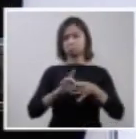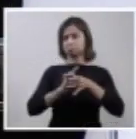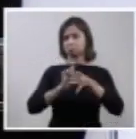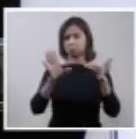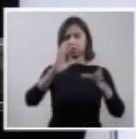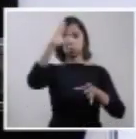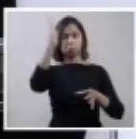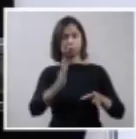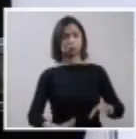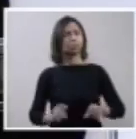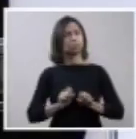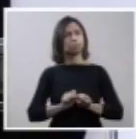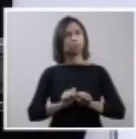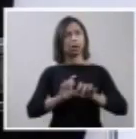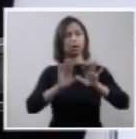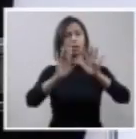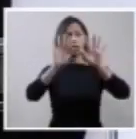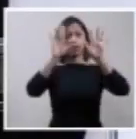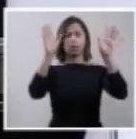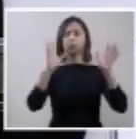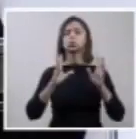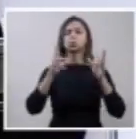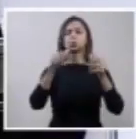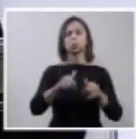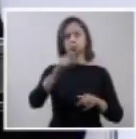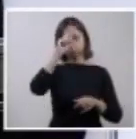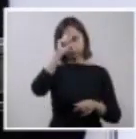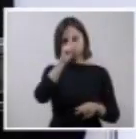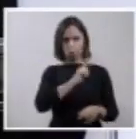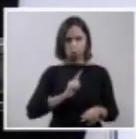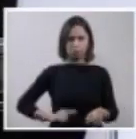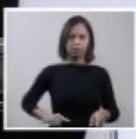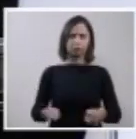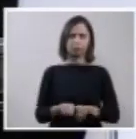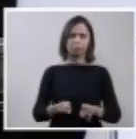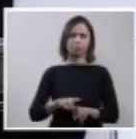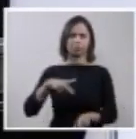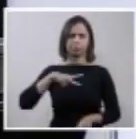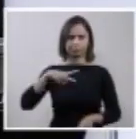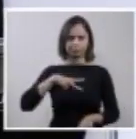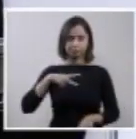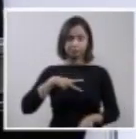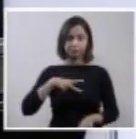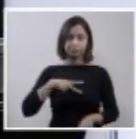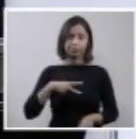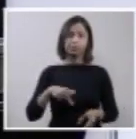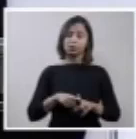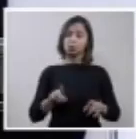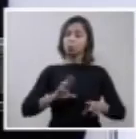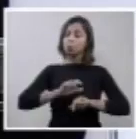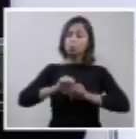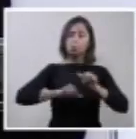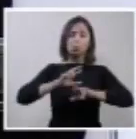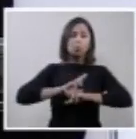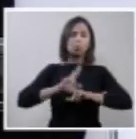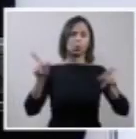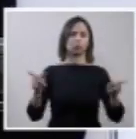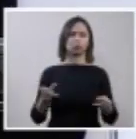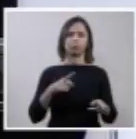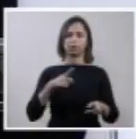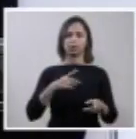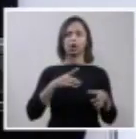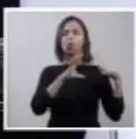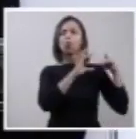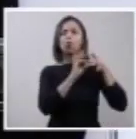no Brasil em todo o sistema de saúde público e privado. Isso muda radicalmente a discussão, muda radicalmente o